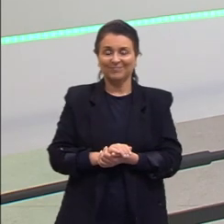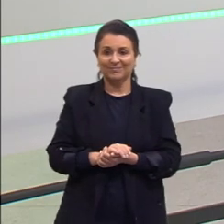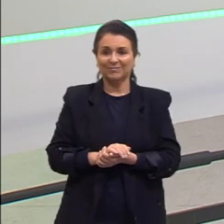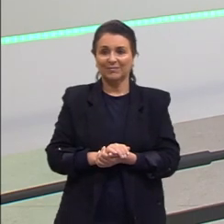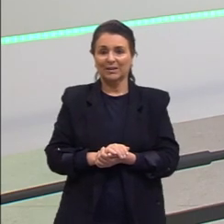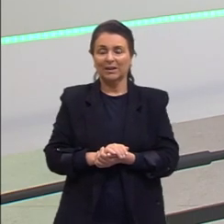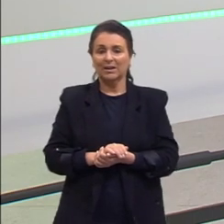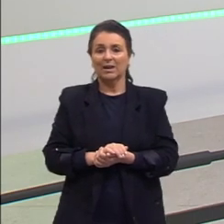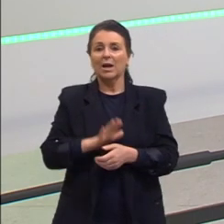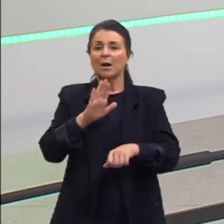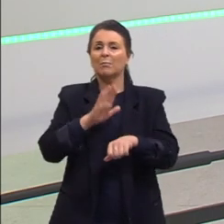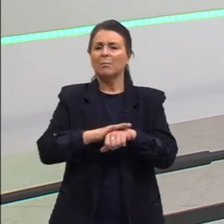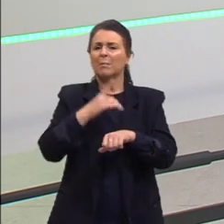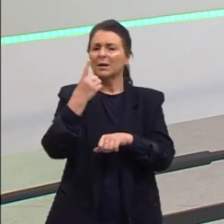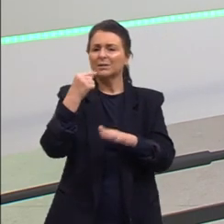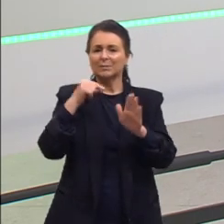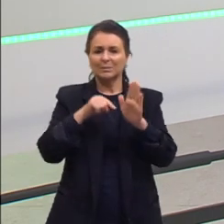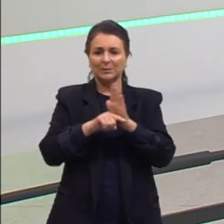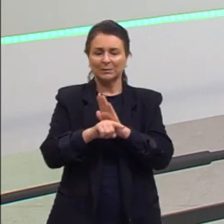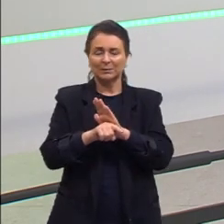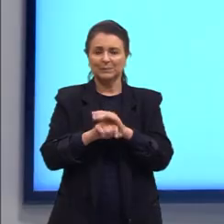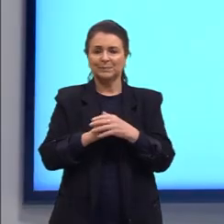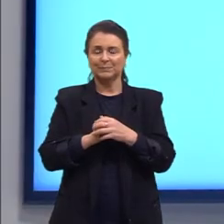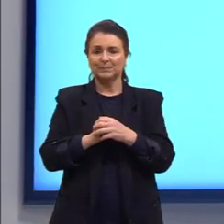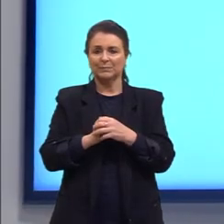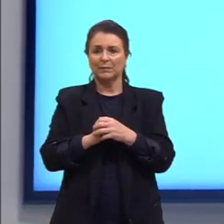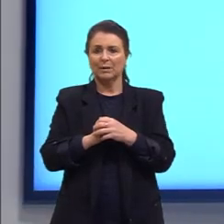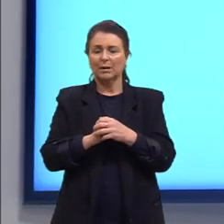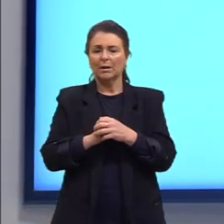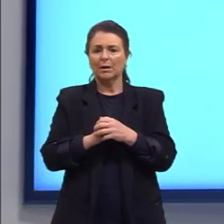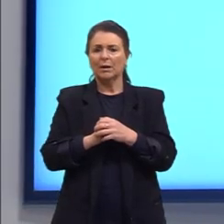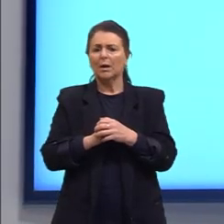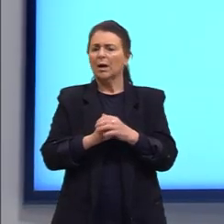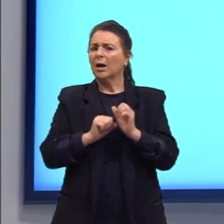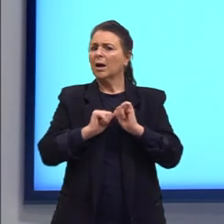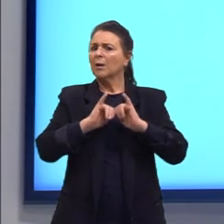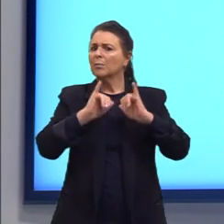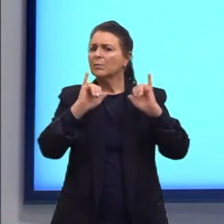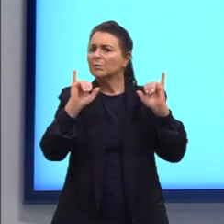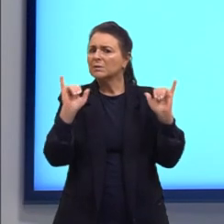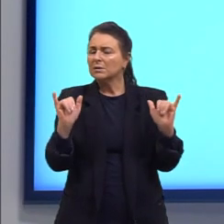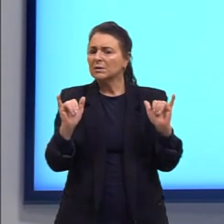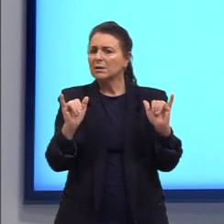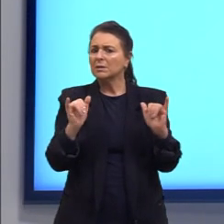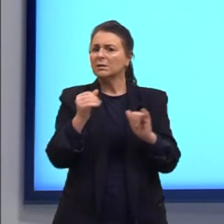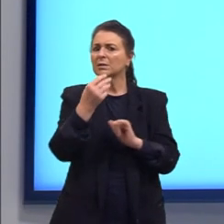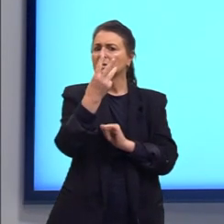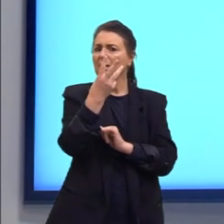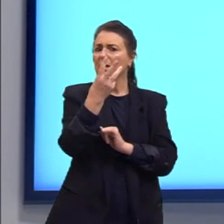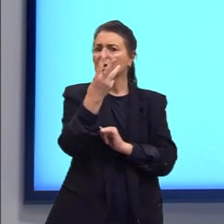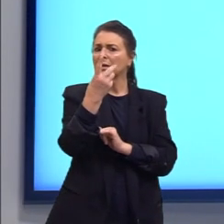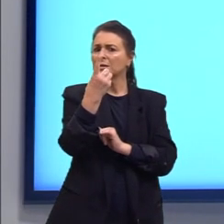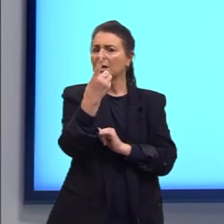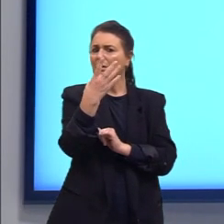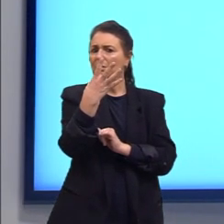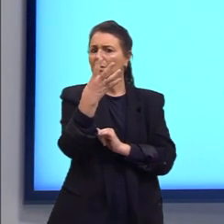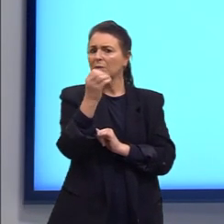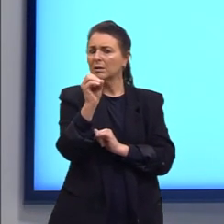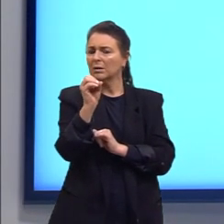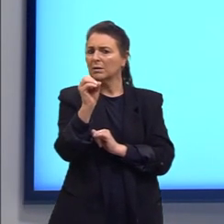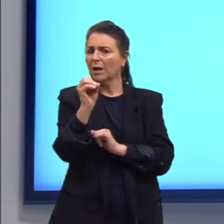Vamos para mais uma questão aí. O que é possível dizer em 140 caracteres? A questão de